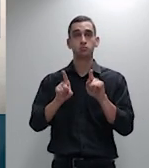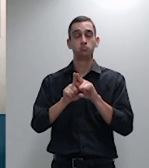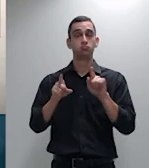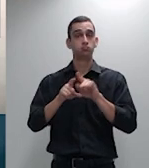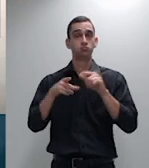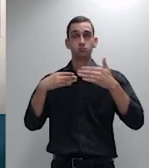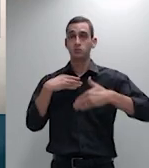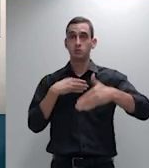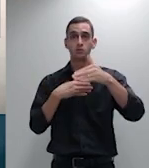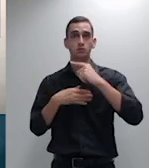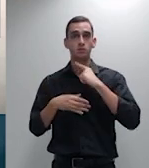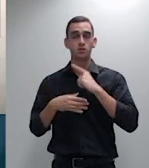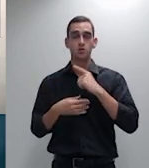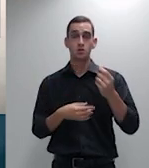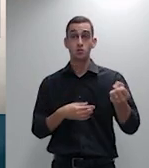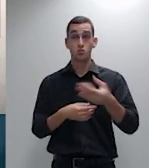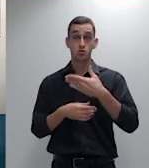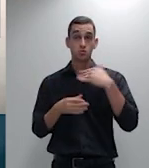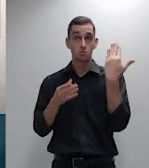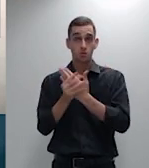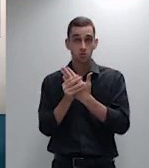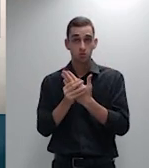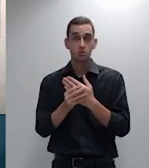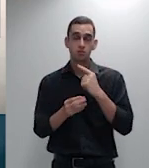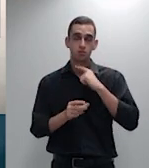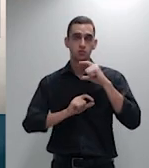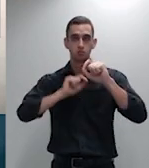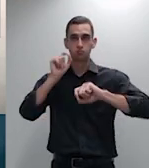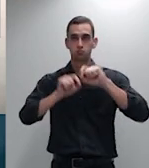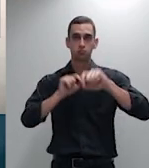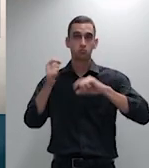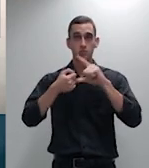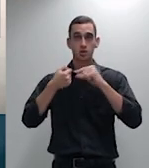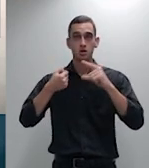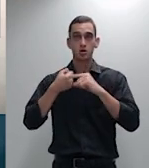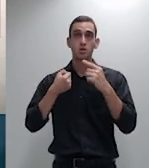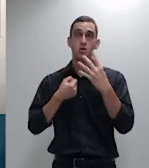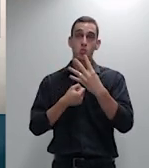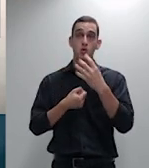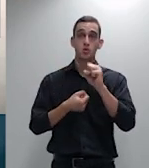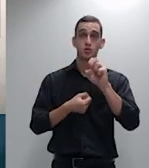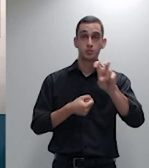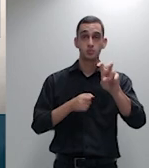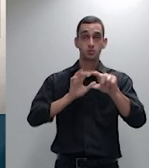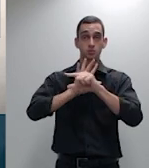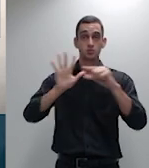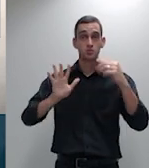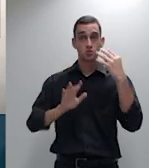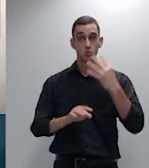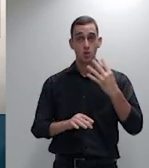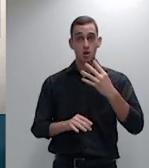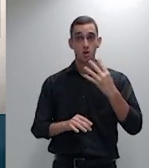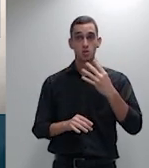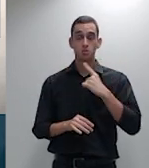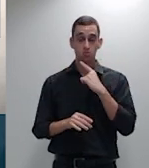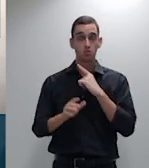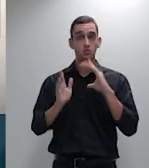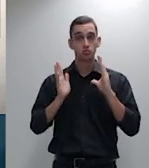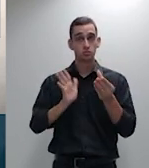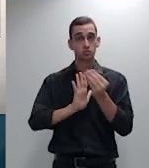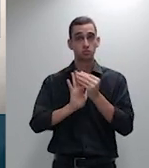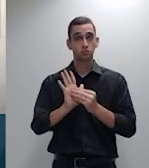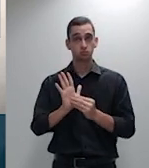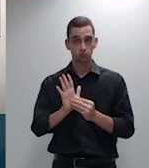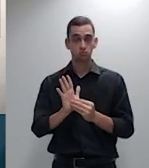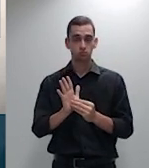somente no artigo 485 inciso 4 ou seja não explicita ofensa